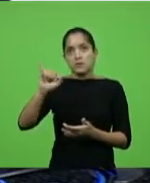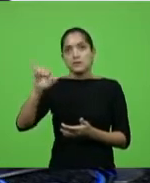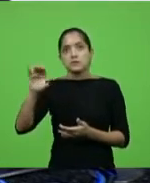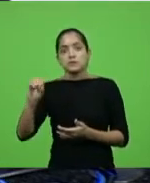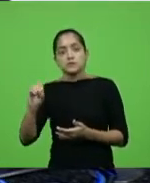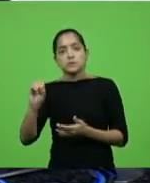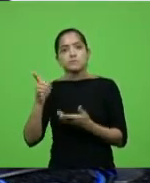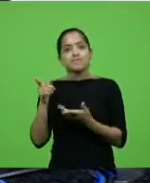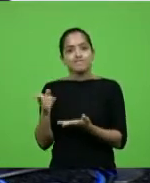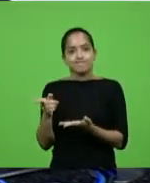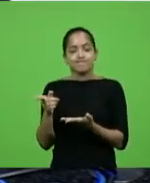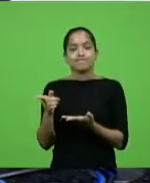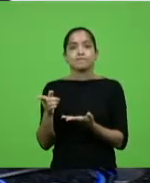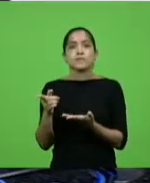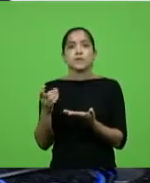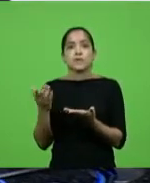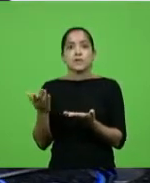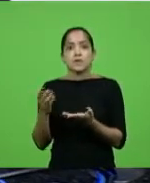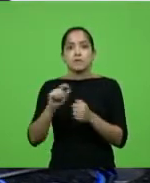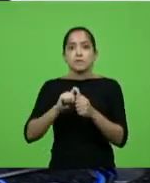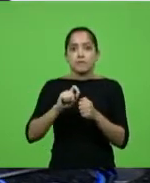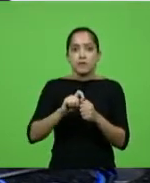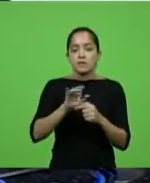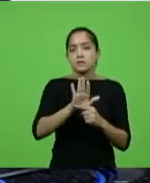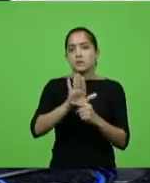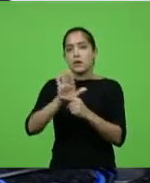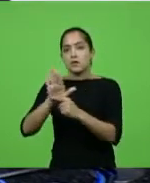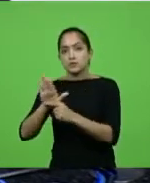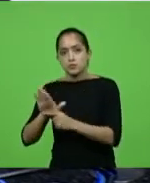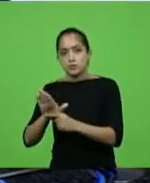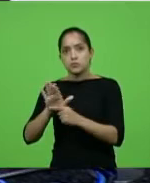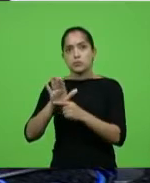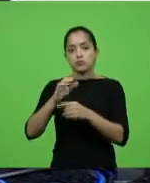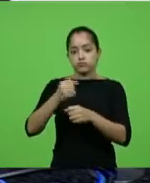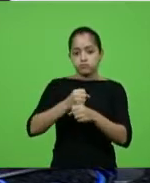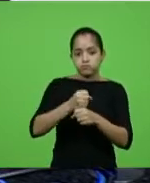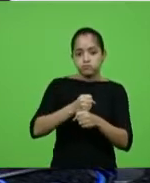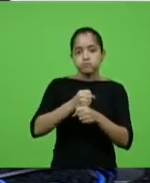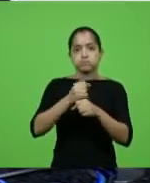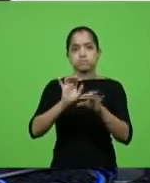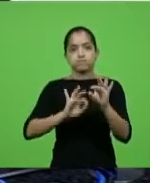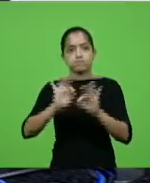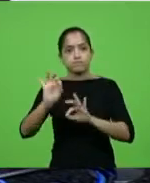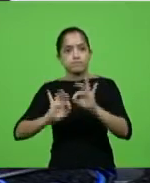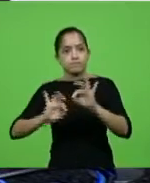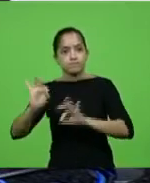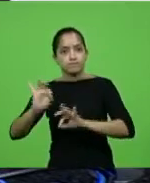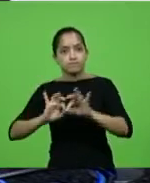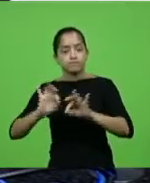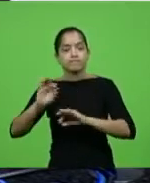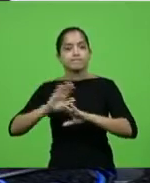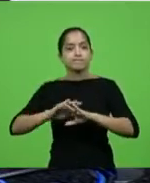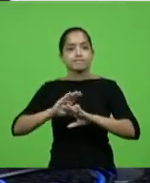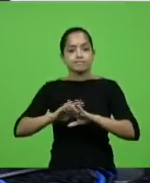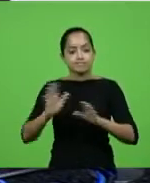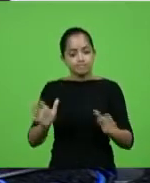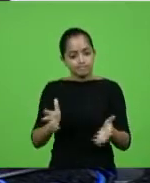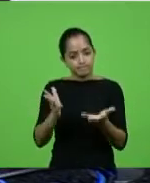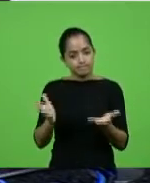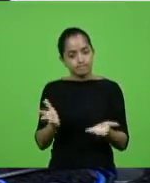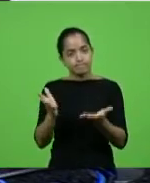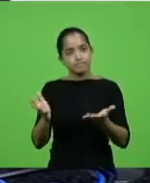Ele que fez, ele que ajudou, ele que construiu, ele que incentivou